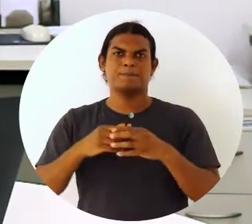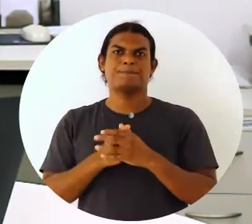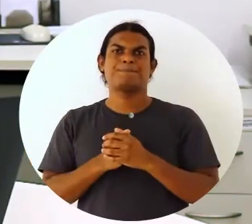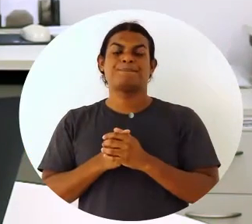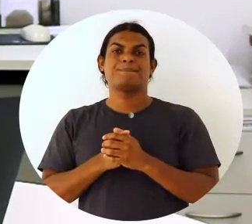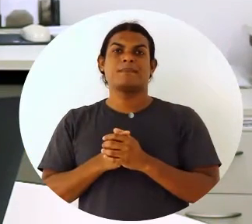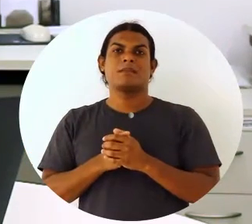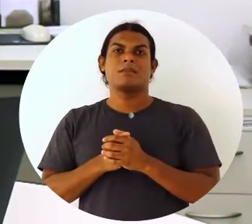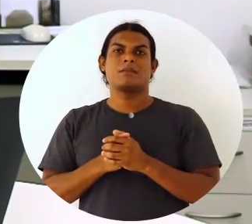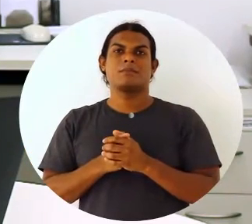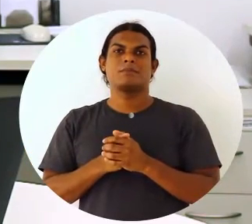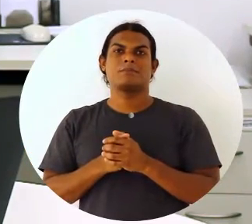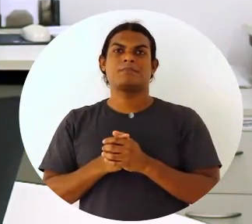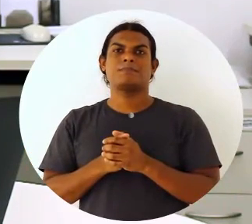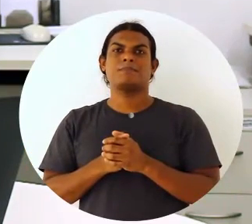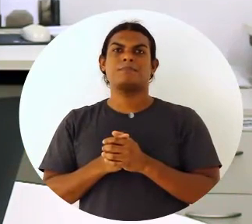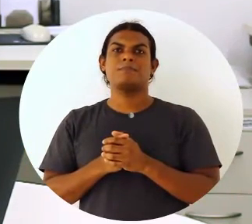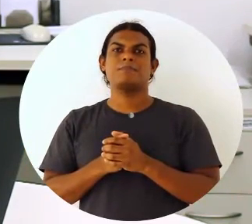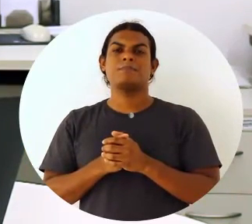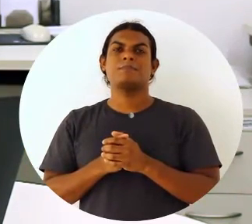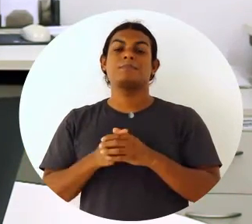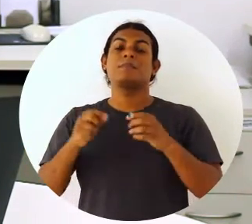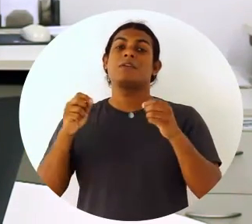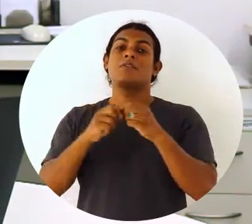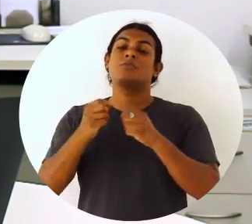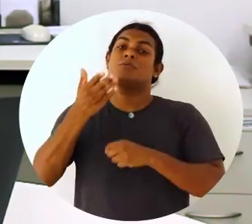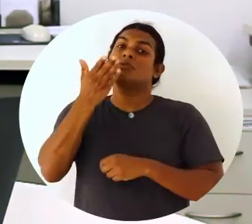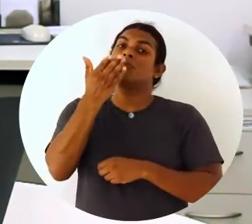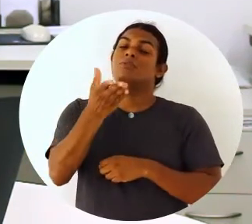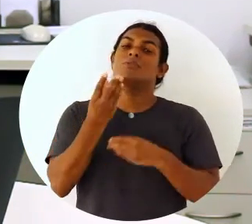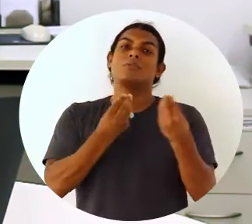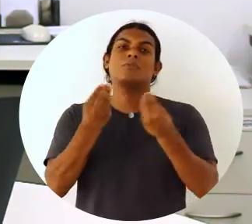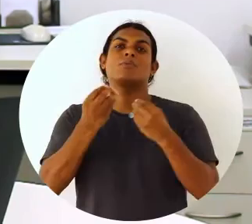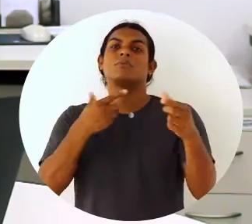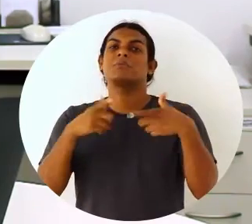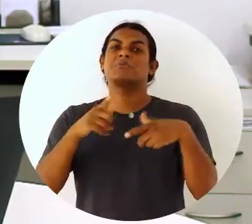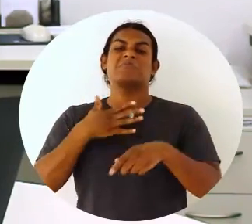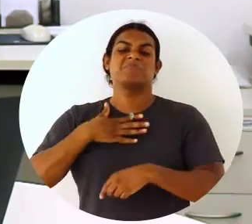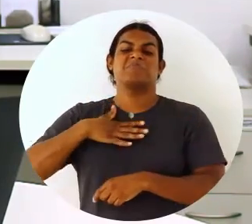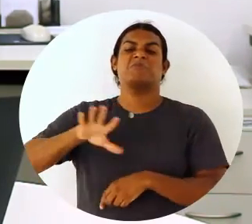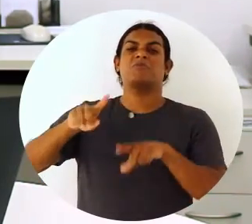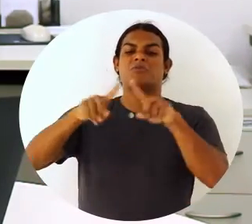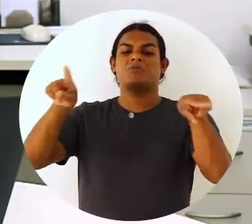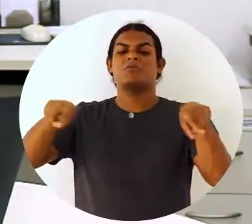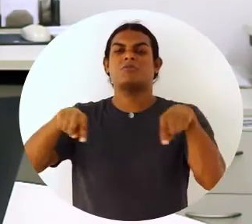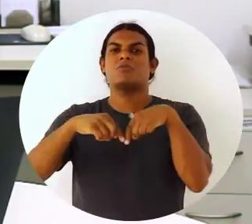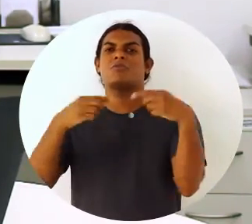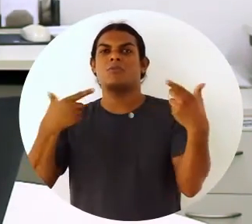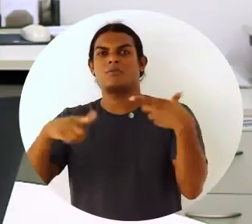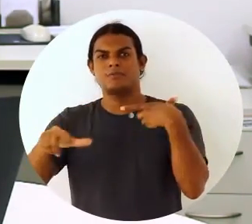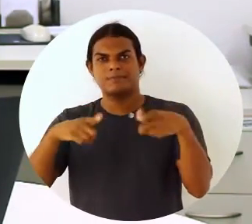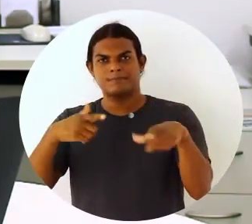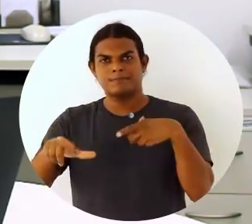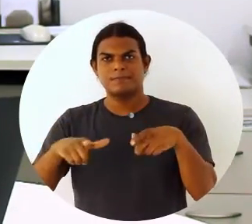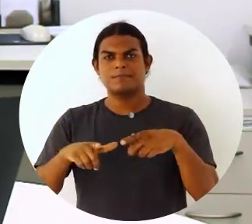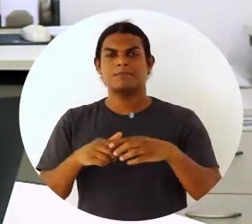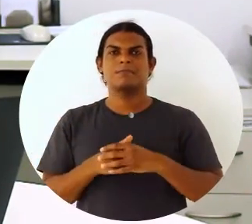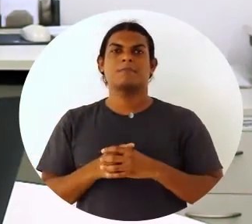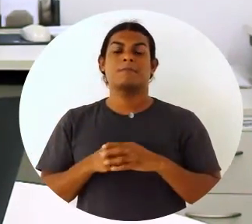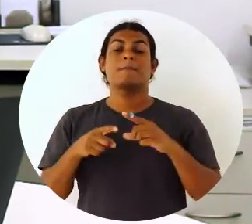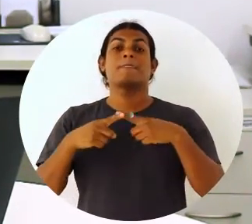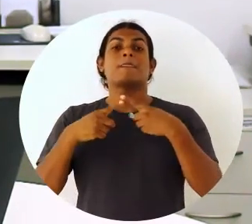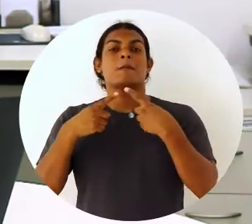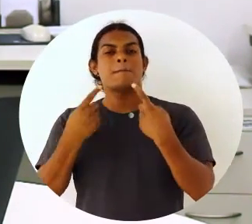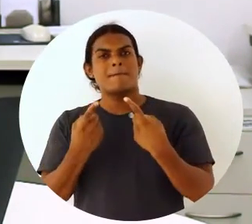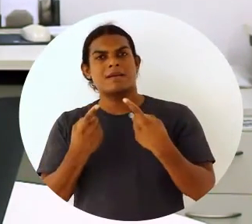seja um incômodo, vai fazer com que você fique insatisfeito, de fato. Mas, o fato de você estar trabalhando em uma sala